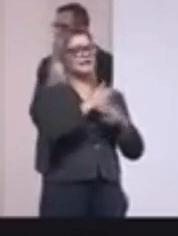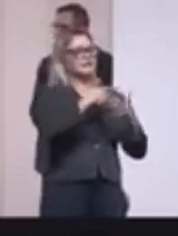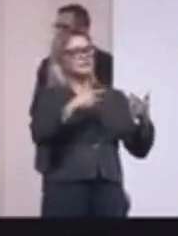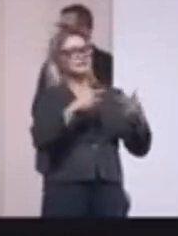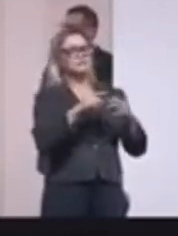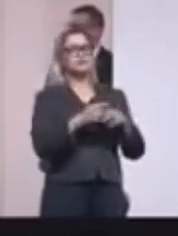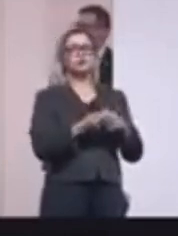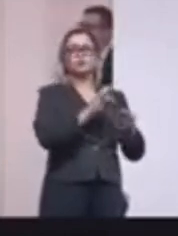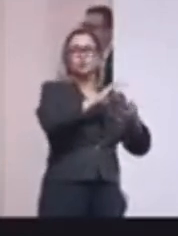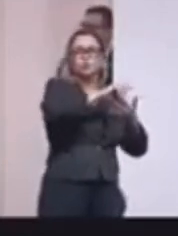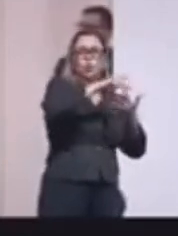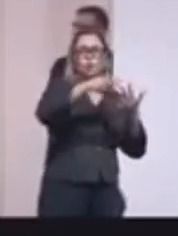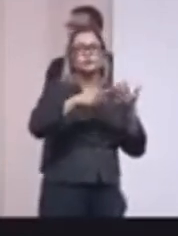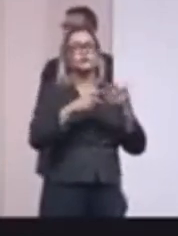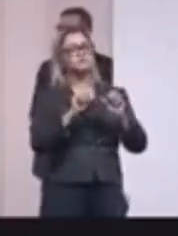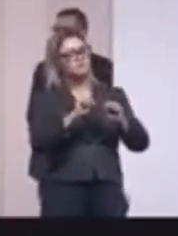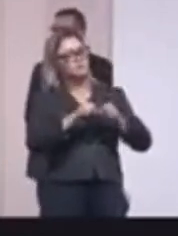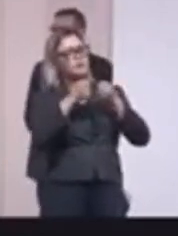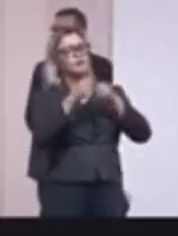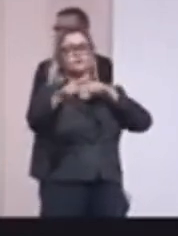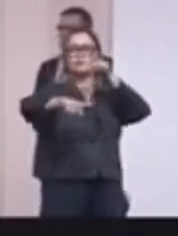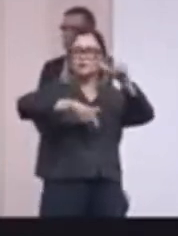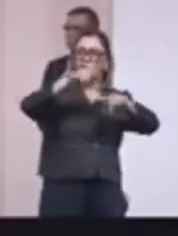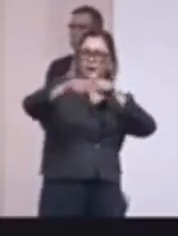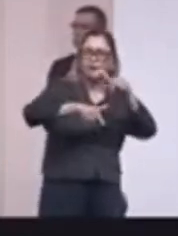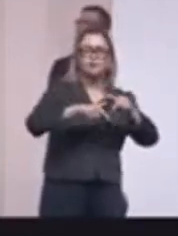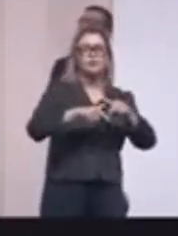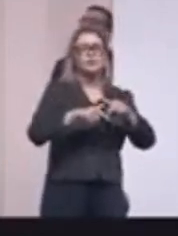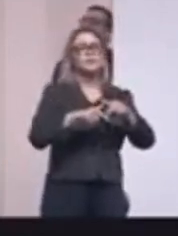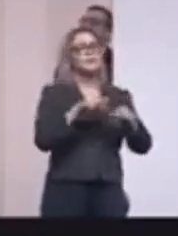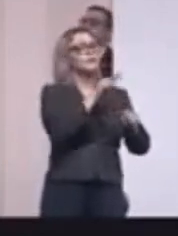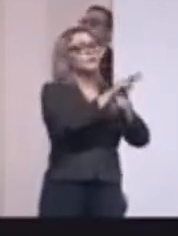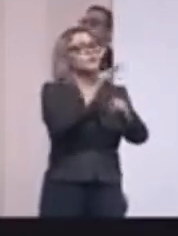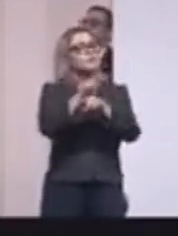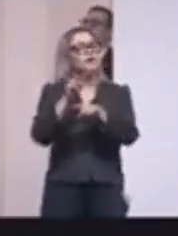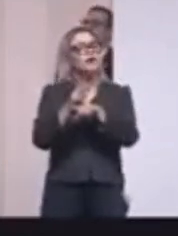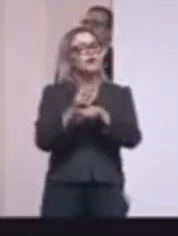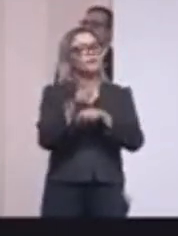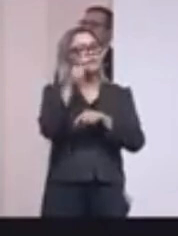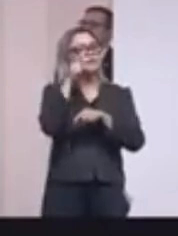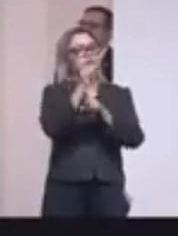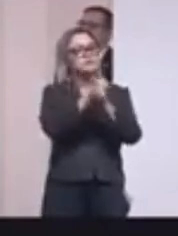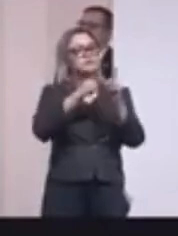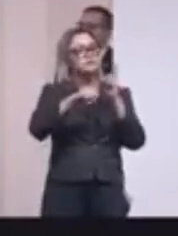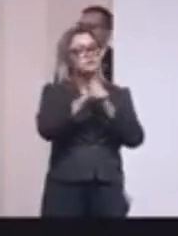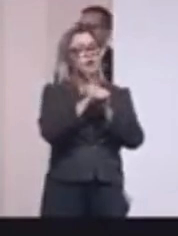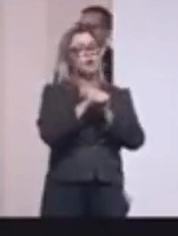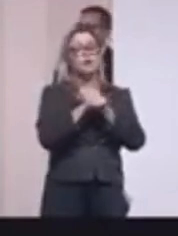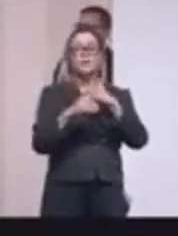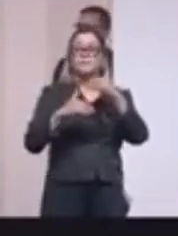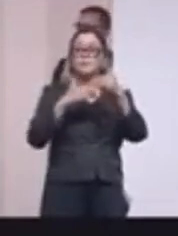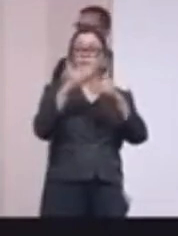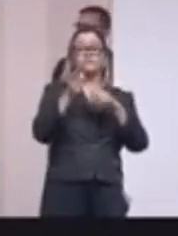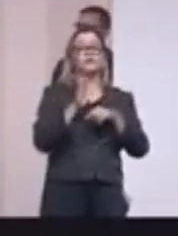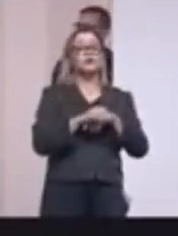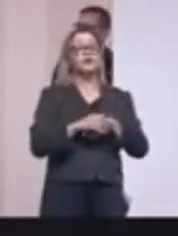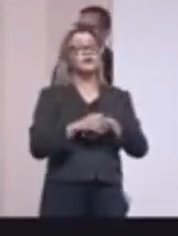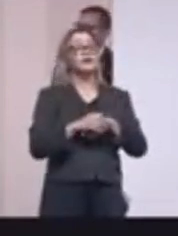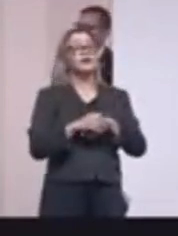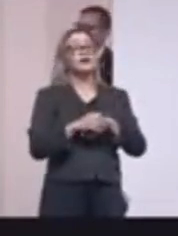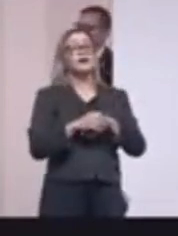aí todo o nosso empenho, todo o nosso trabalho para resguardar o interesse da sociedade, para promover a